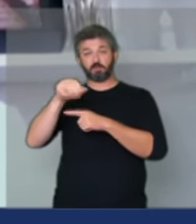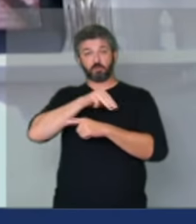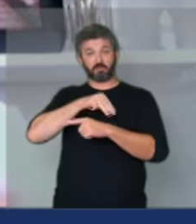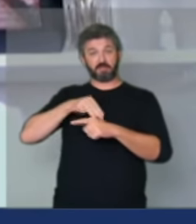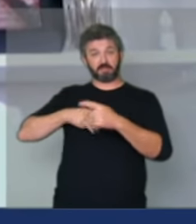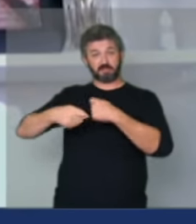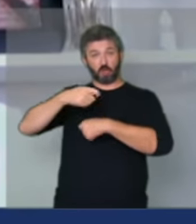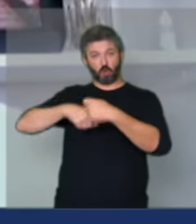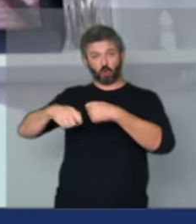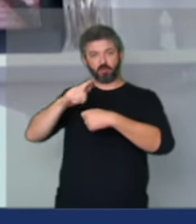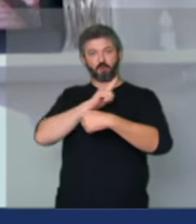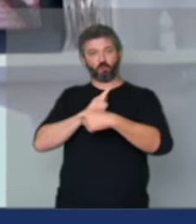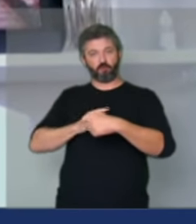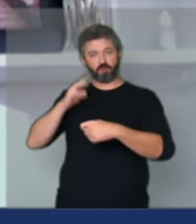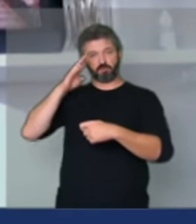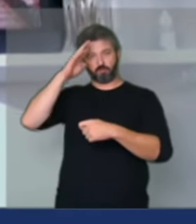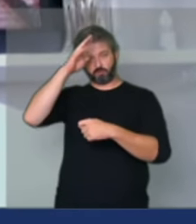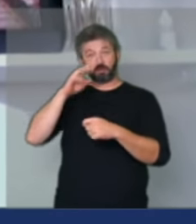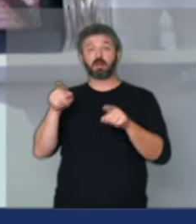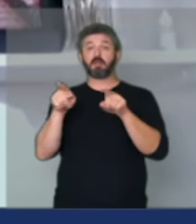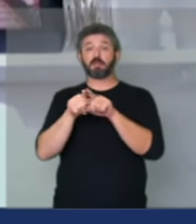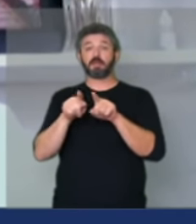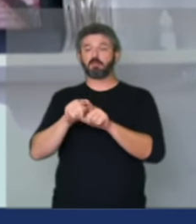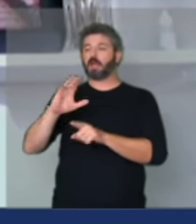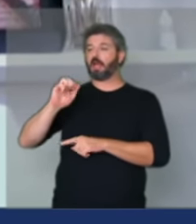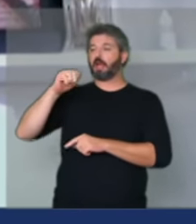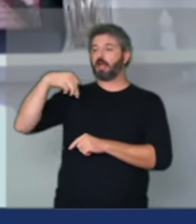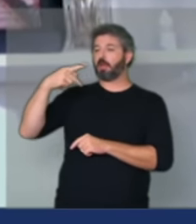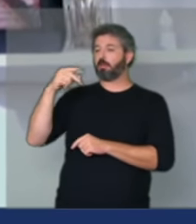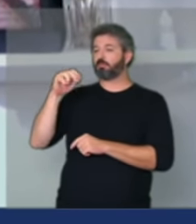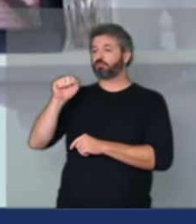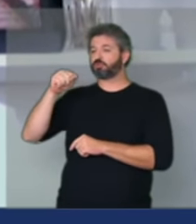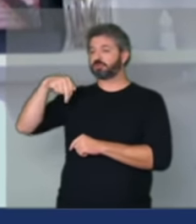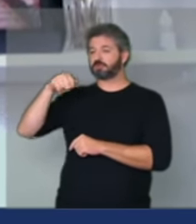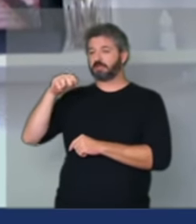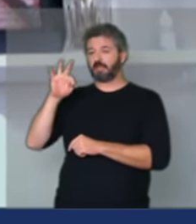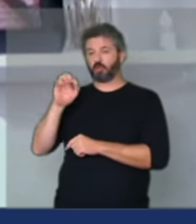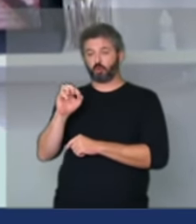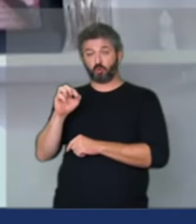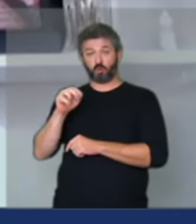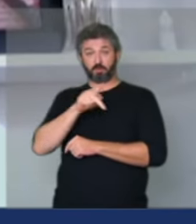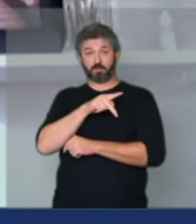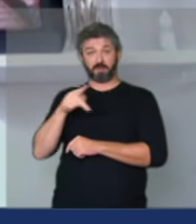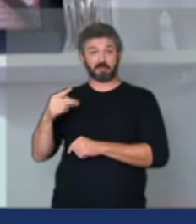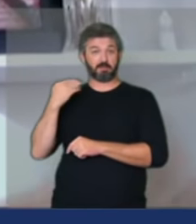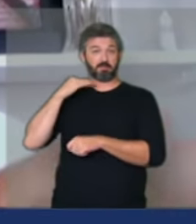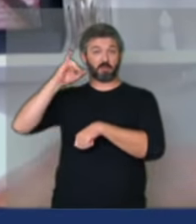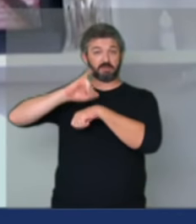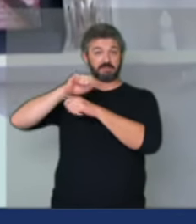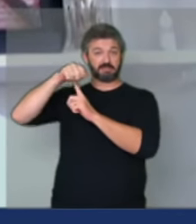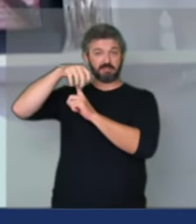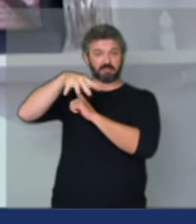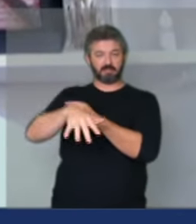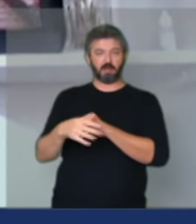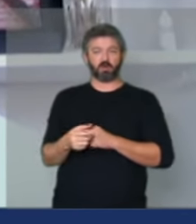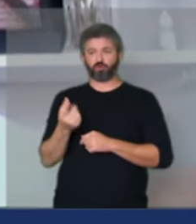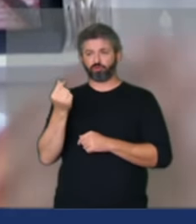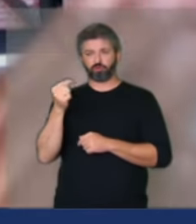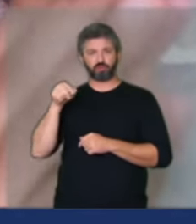e do senhor Campos Neto o presidente do Banco Central enquanto eles mantém dinheiro